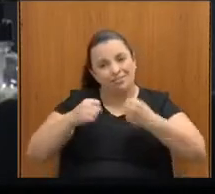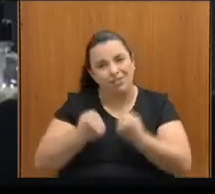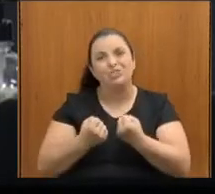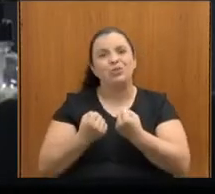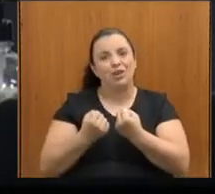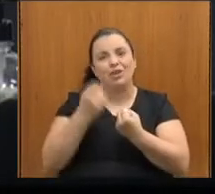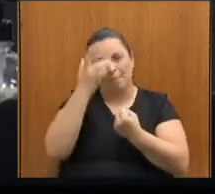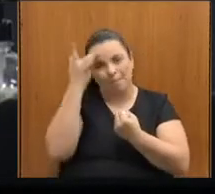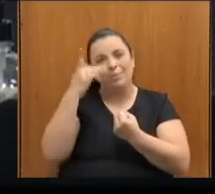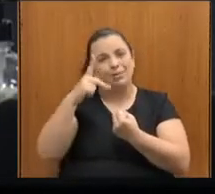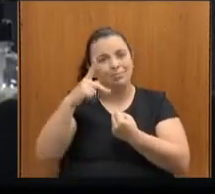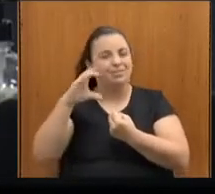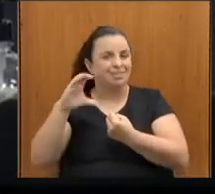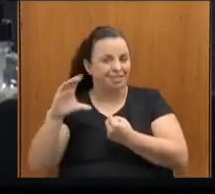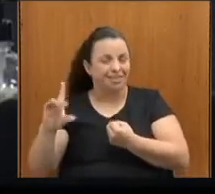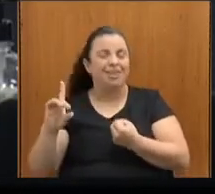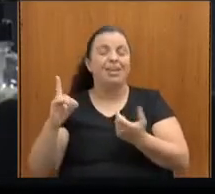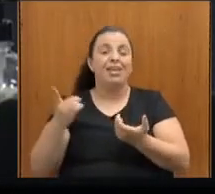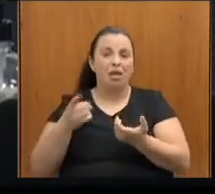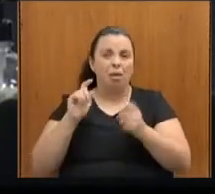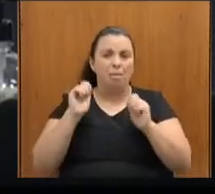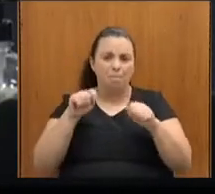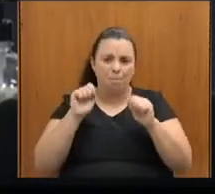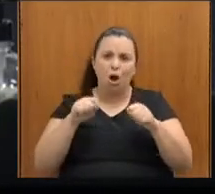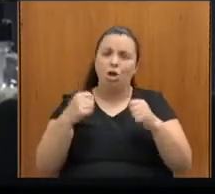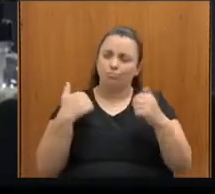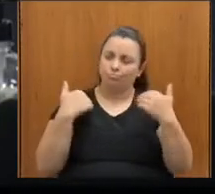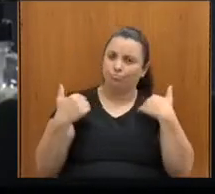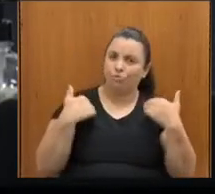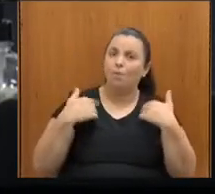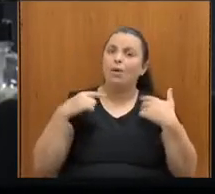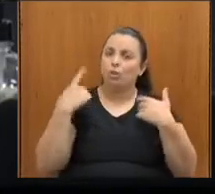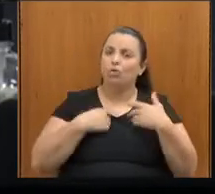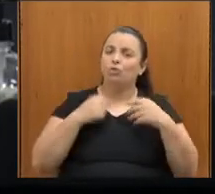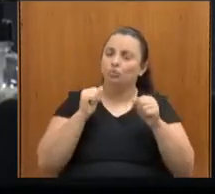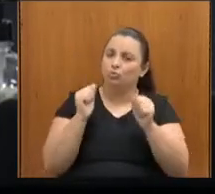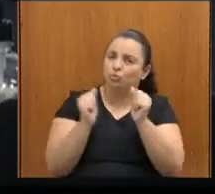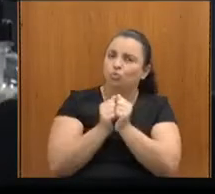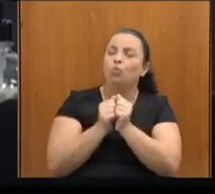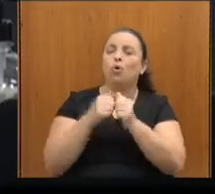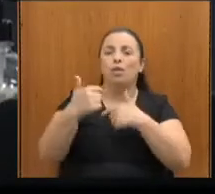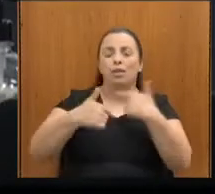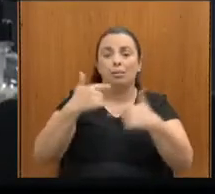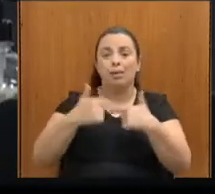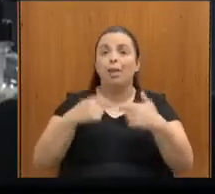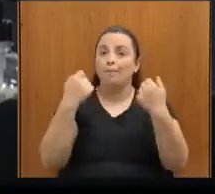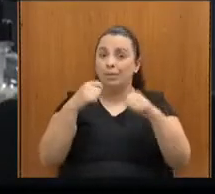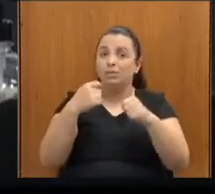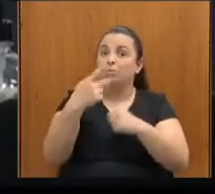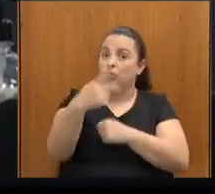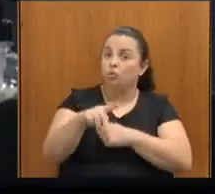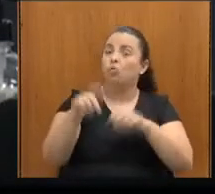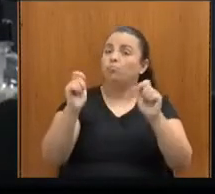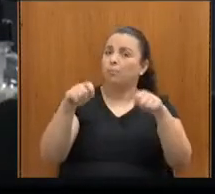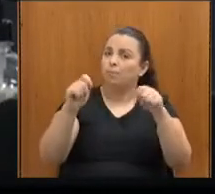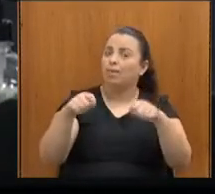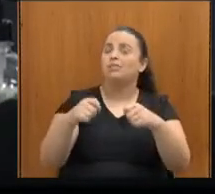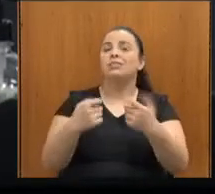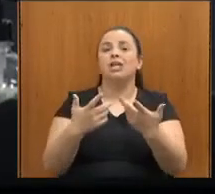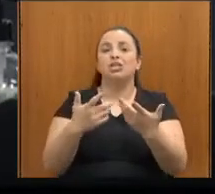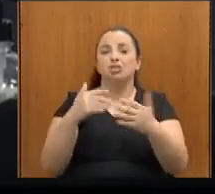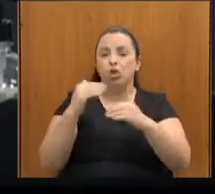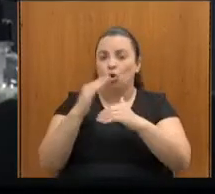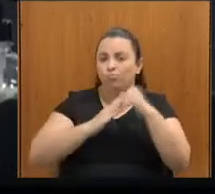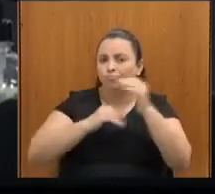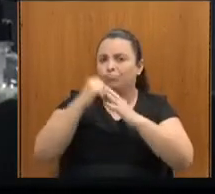deficiência e pode contar conosco. E precisamos muito da sua capacidade de construir aqui ao